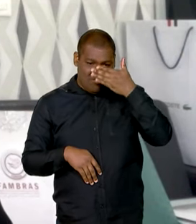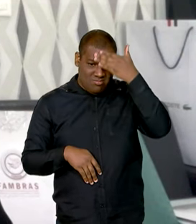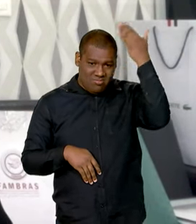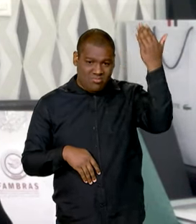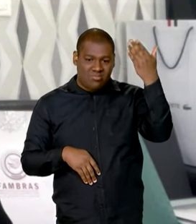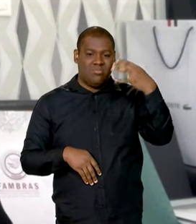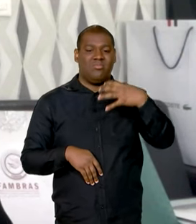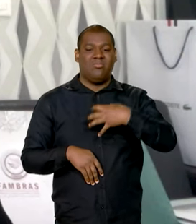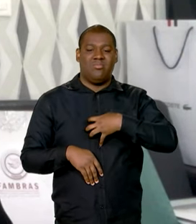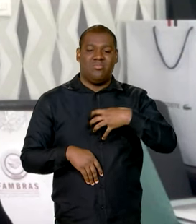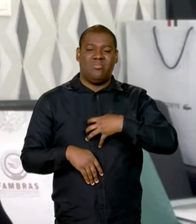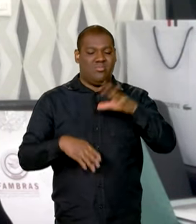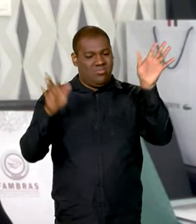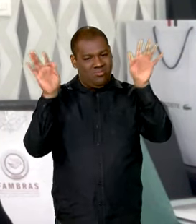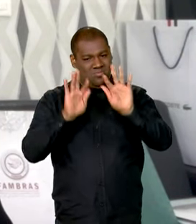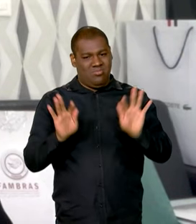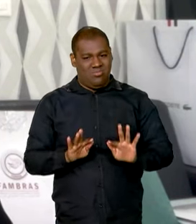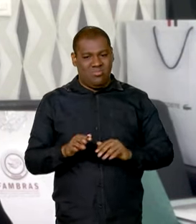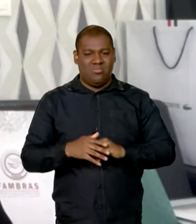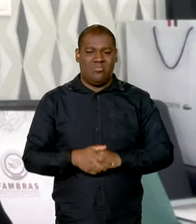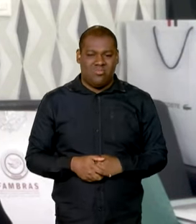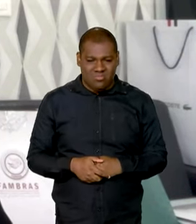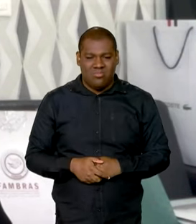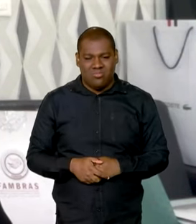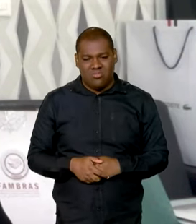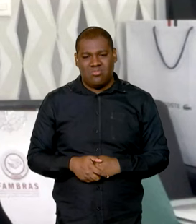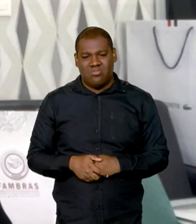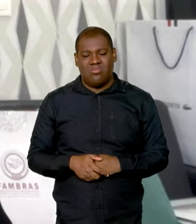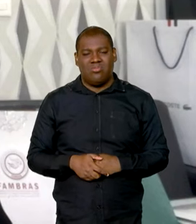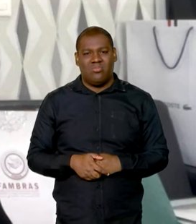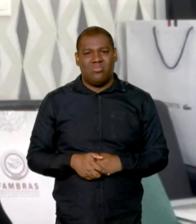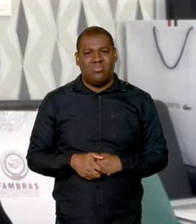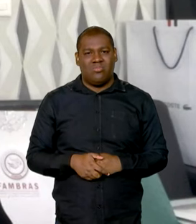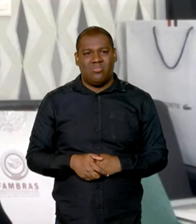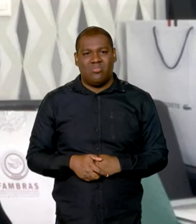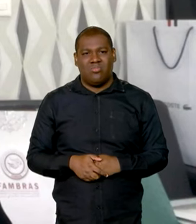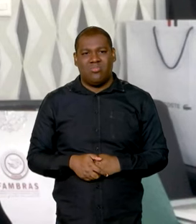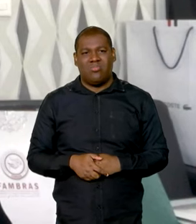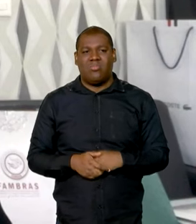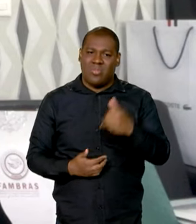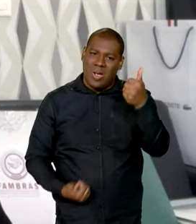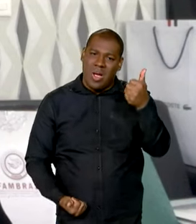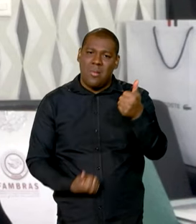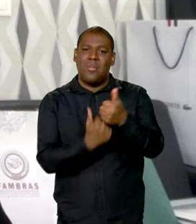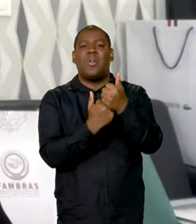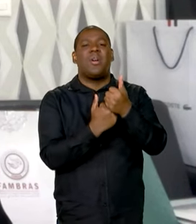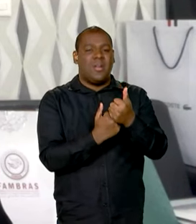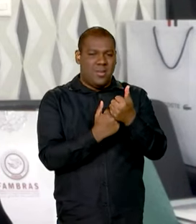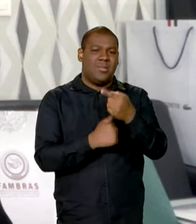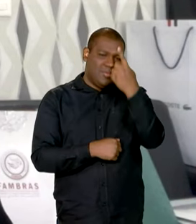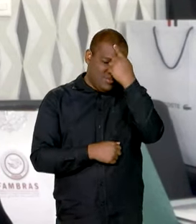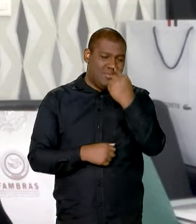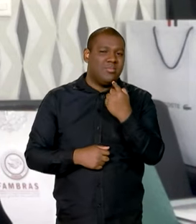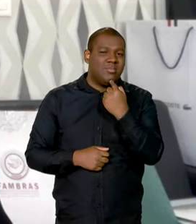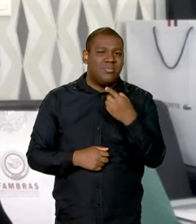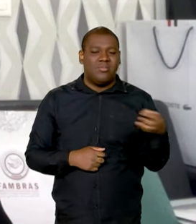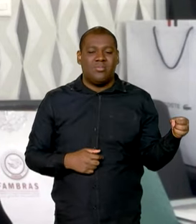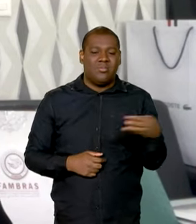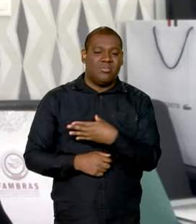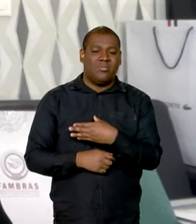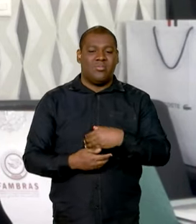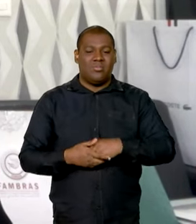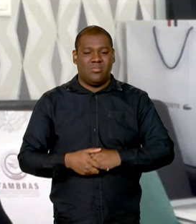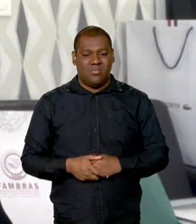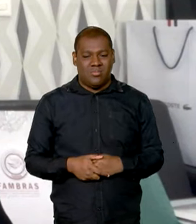essa iniciativa. Apoiamos integralmente a forma também como foi feita e faço